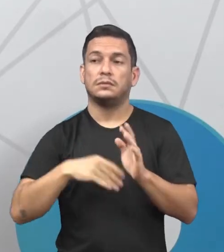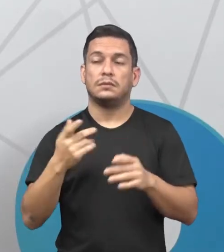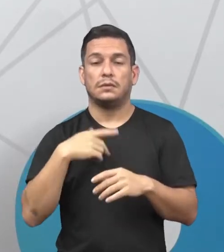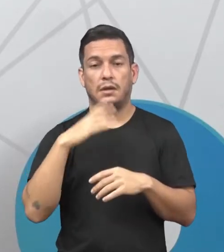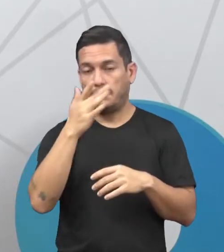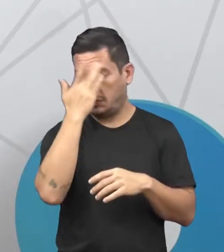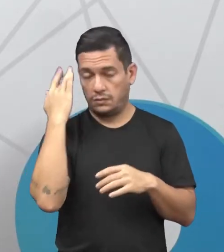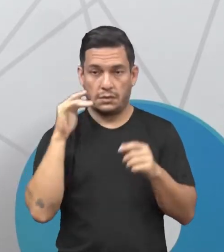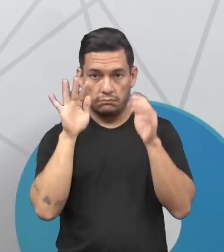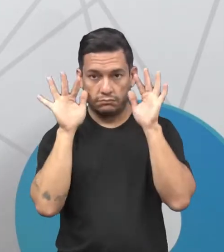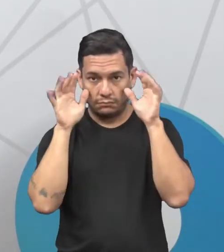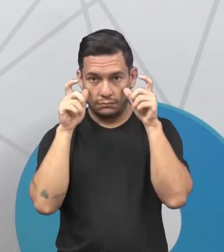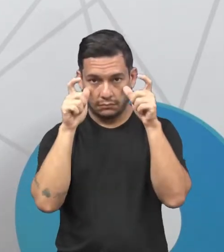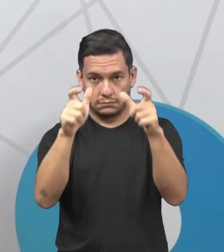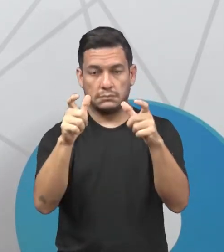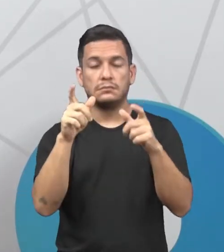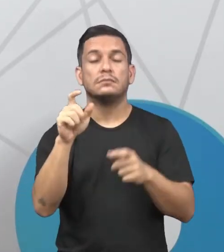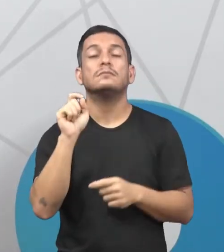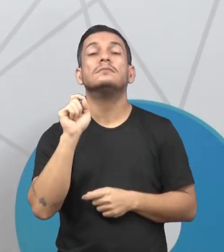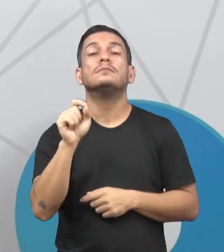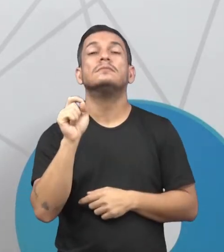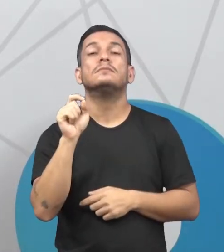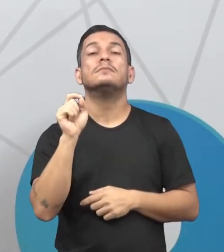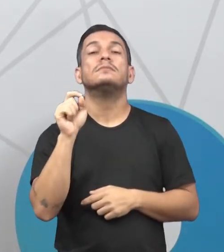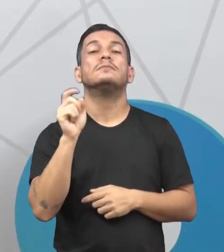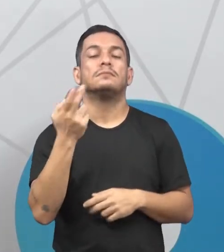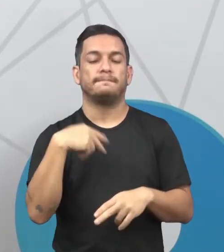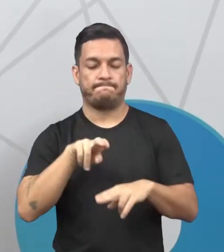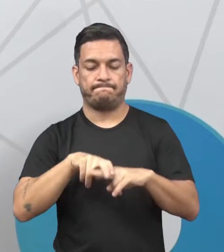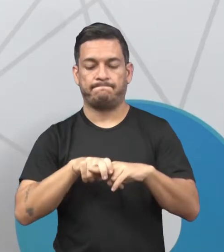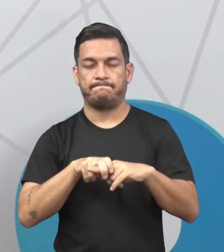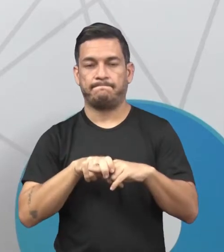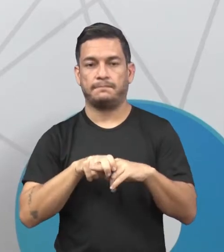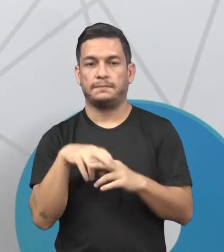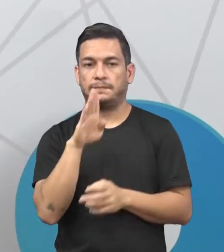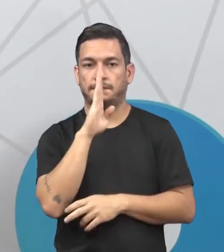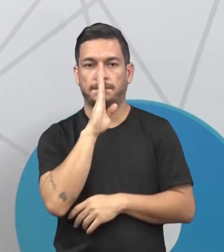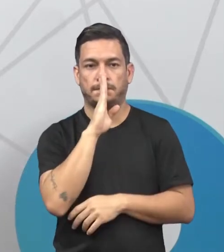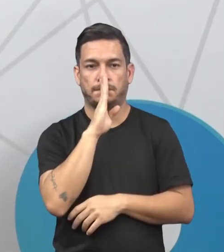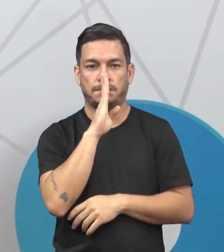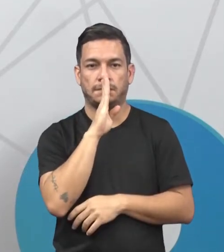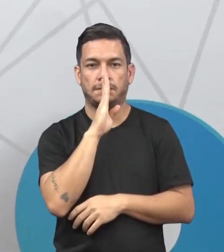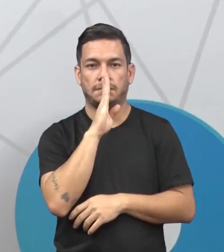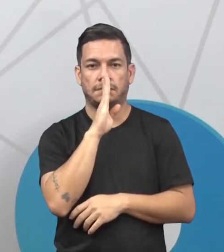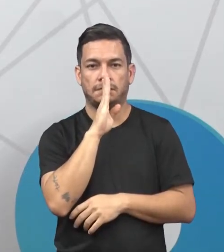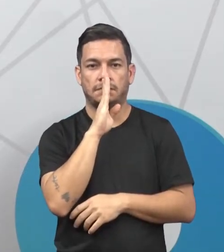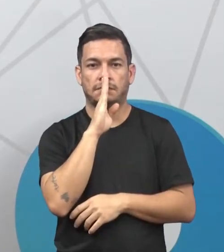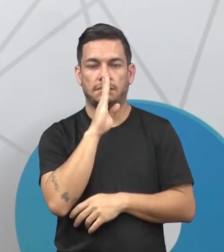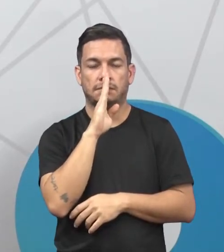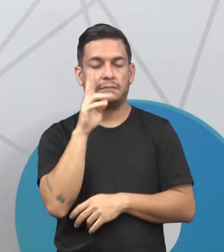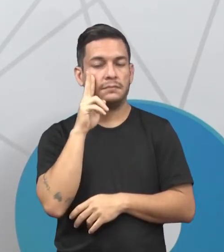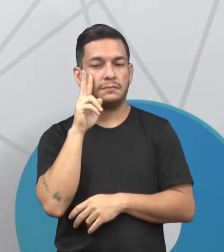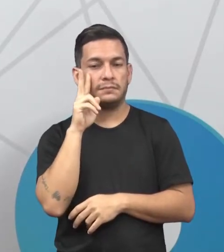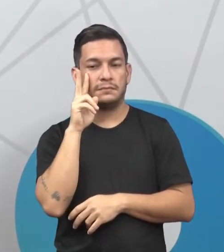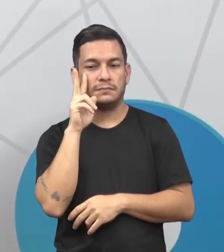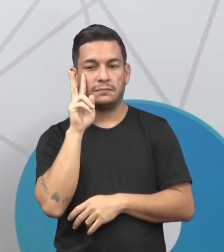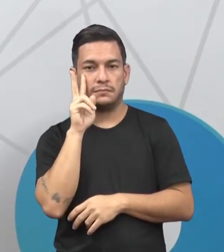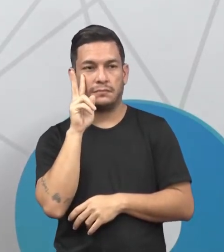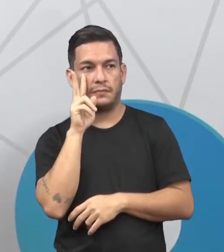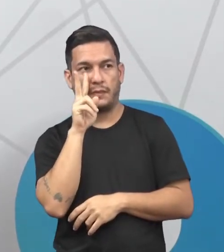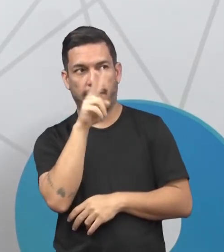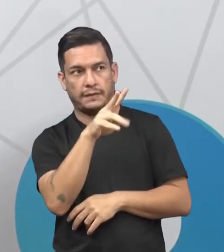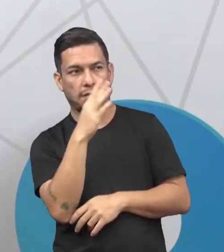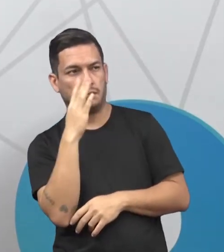prestando atenção, está geralmente sentado, em silêncio, olhando para a pessoa que está em pé,